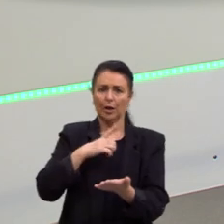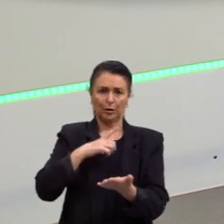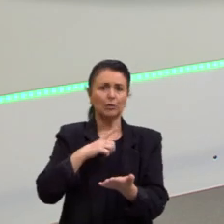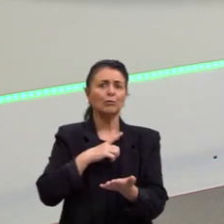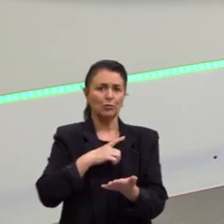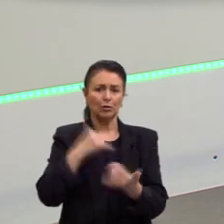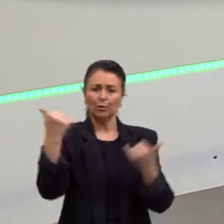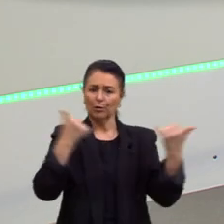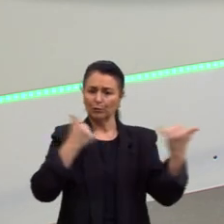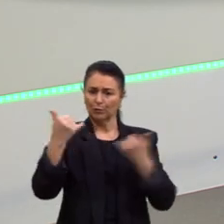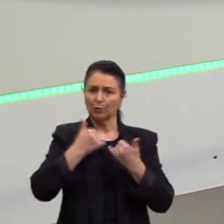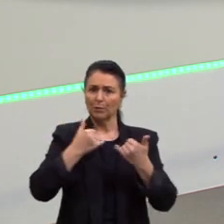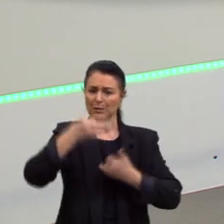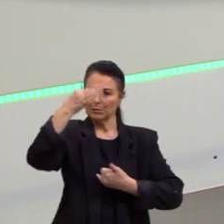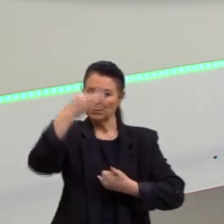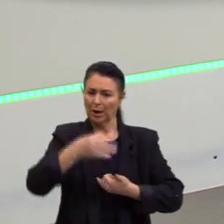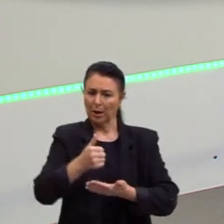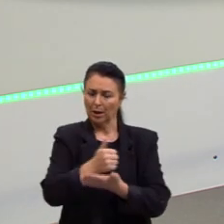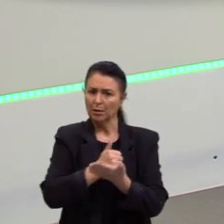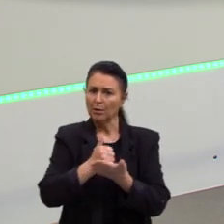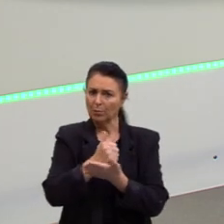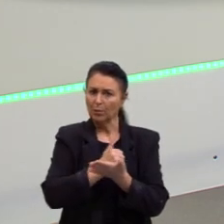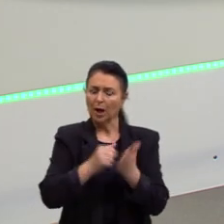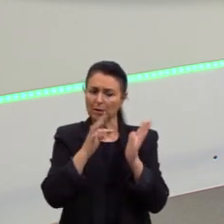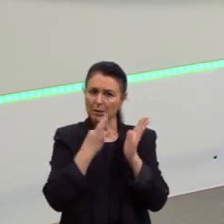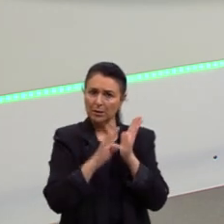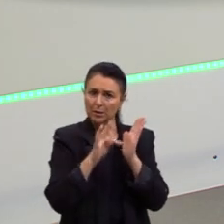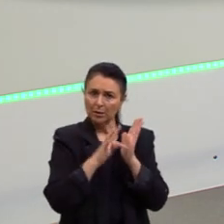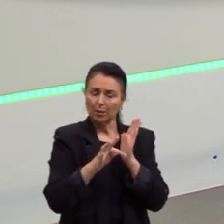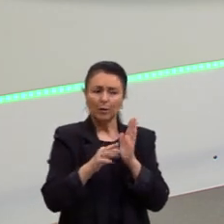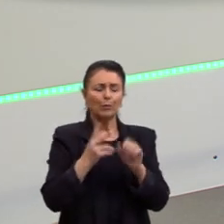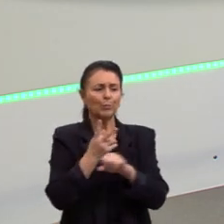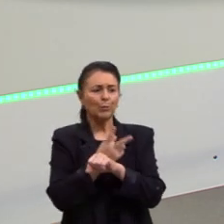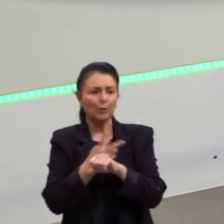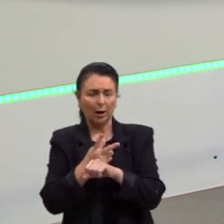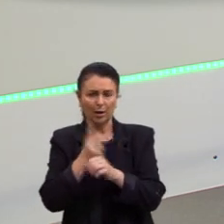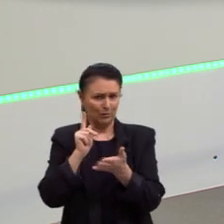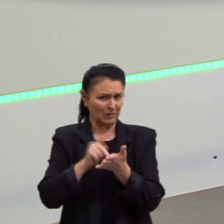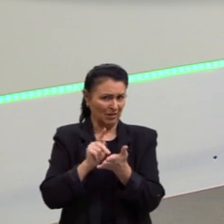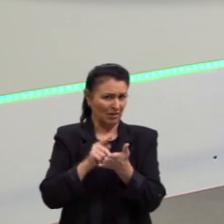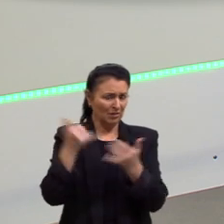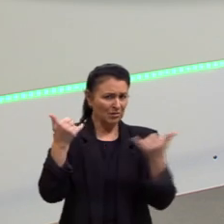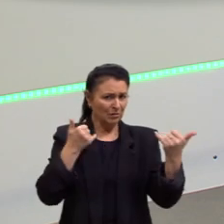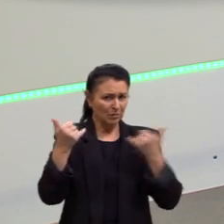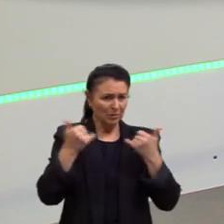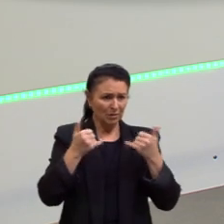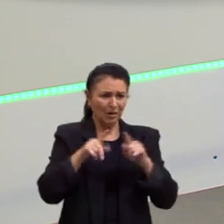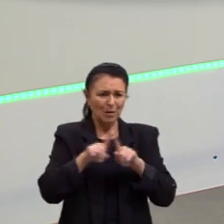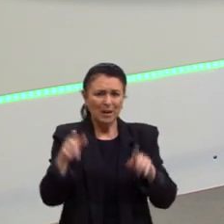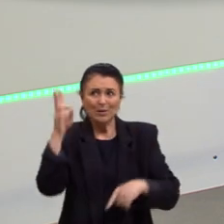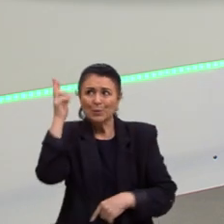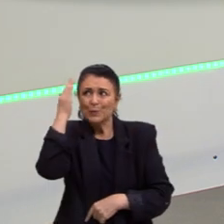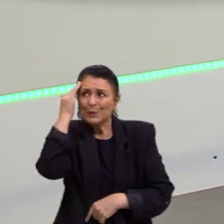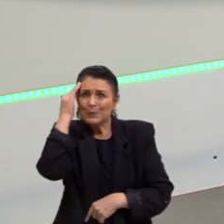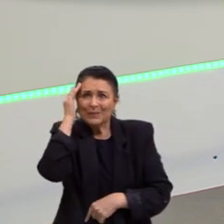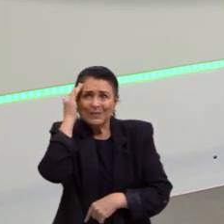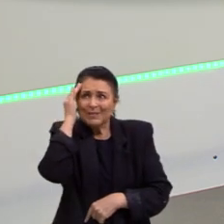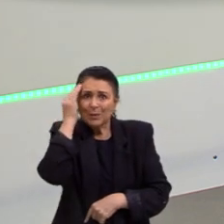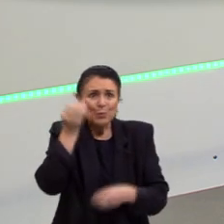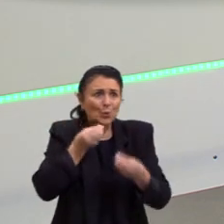conhecimentos, que ele se preocupou em procurar se eram verídicos e por aí vai. Só que eu não lembro da citação dele.